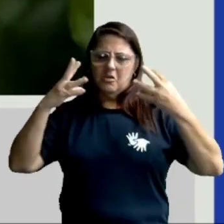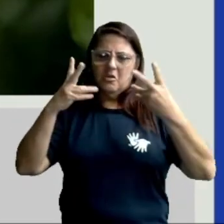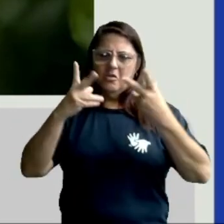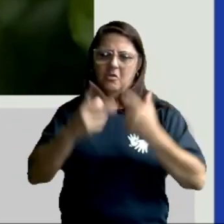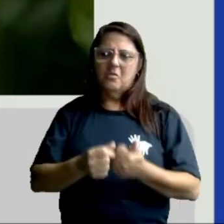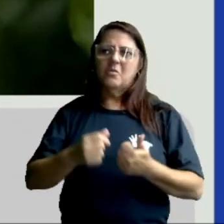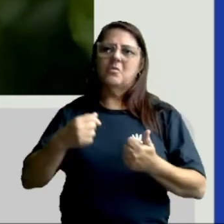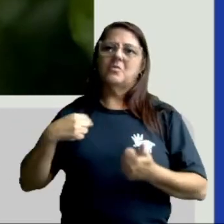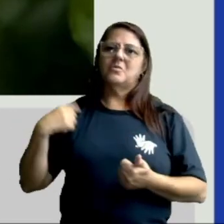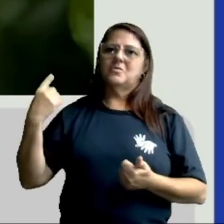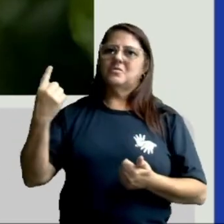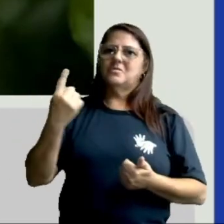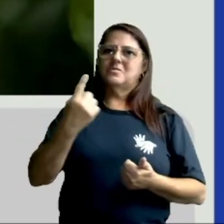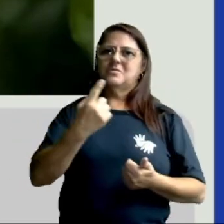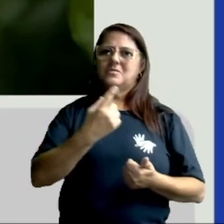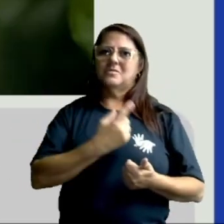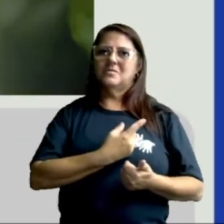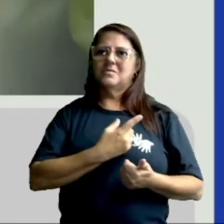nós.